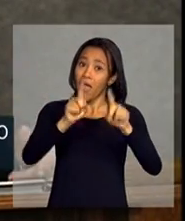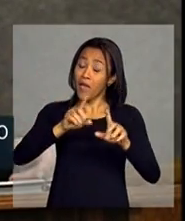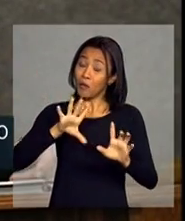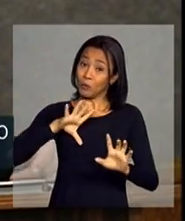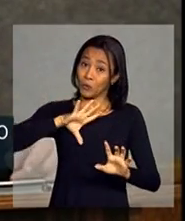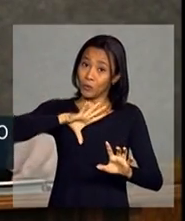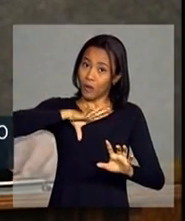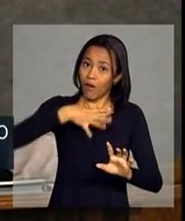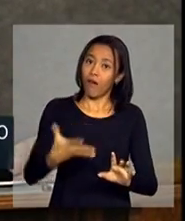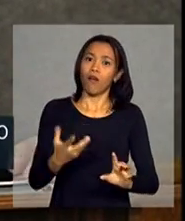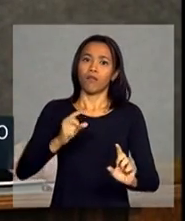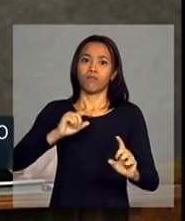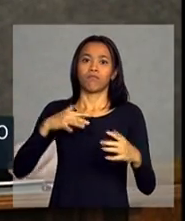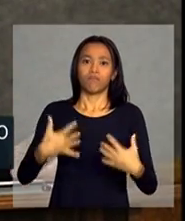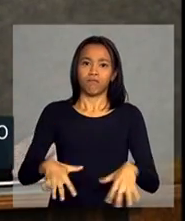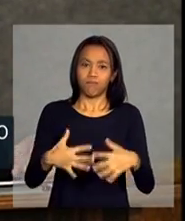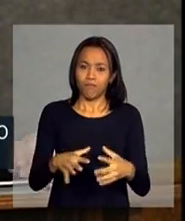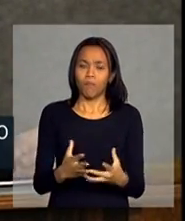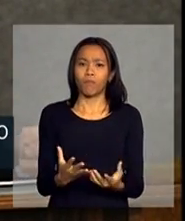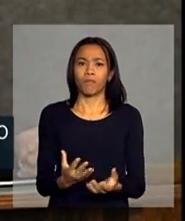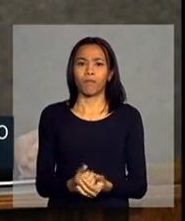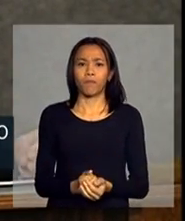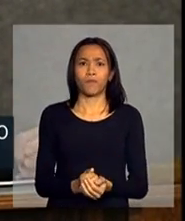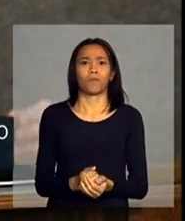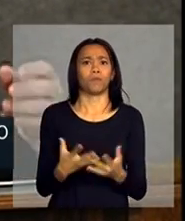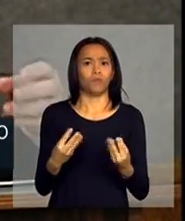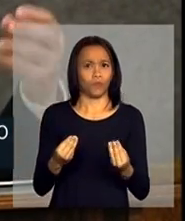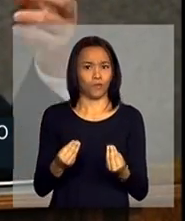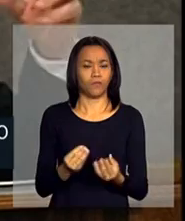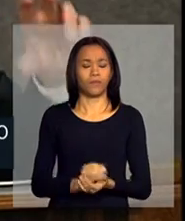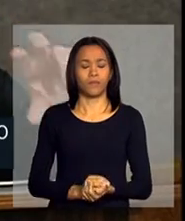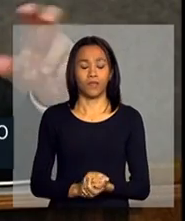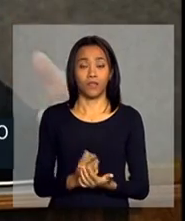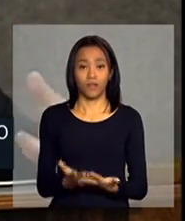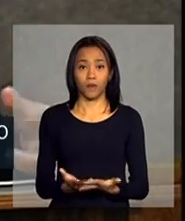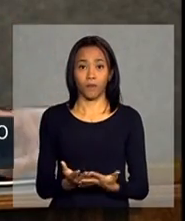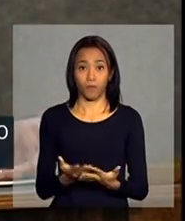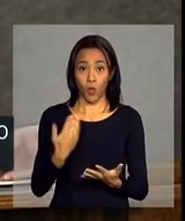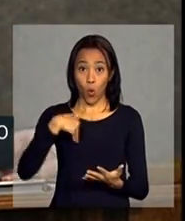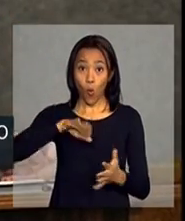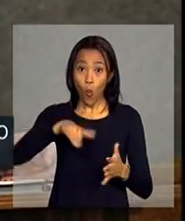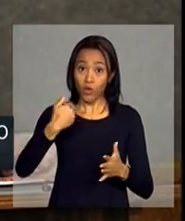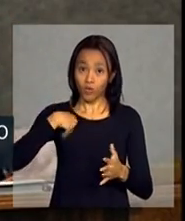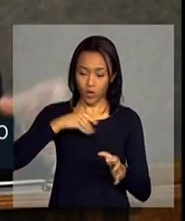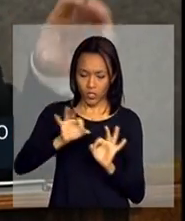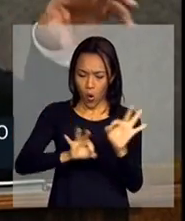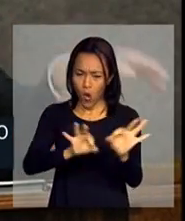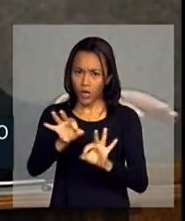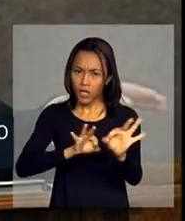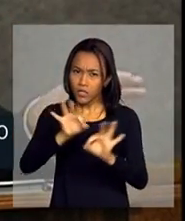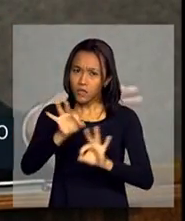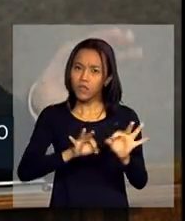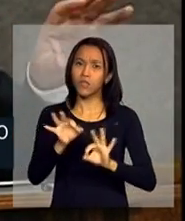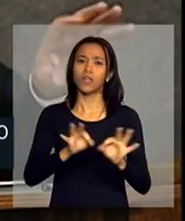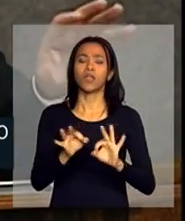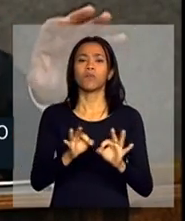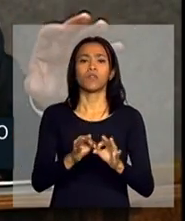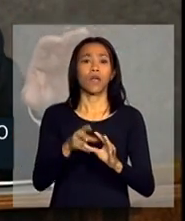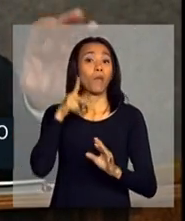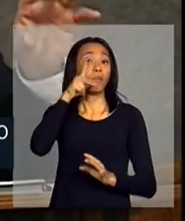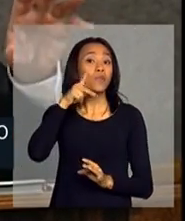bastante grande. No desenho da política industrial brasileira atual,